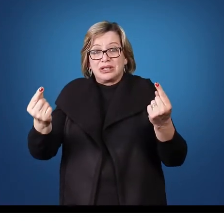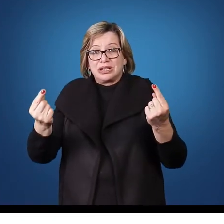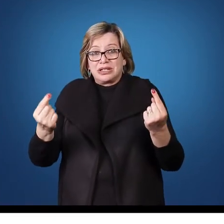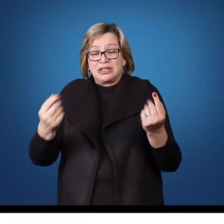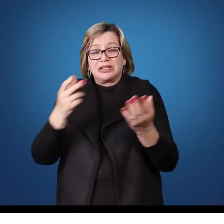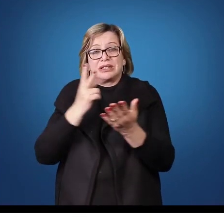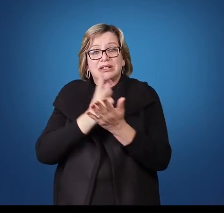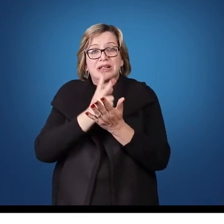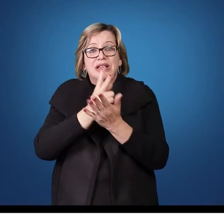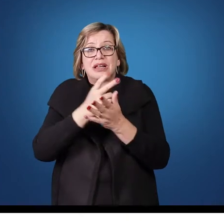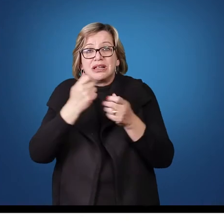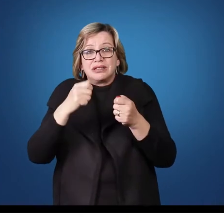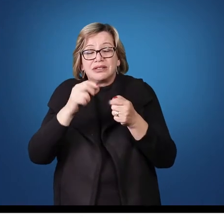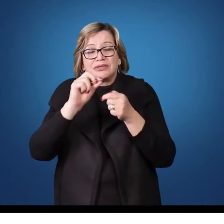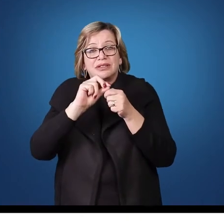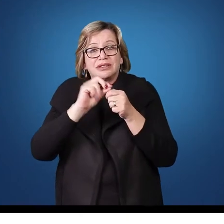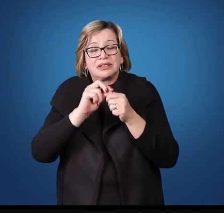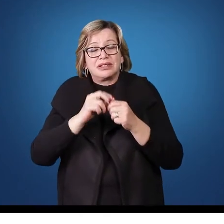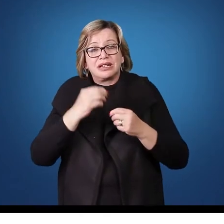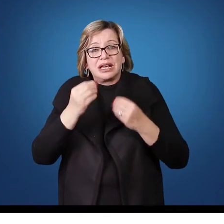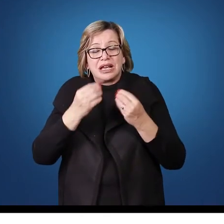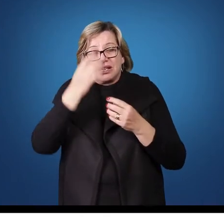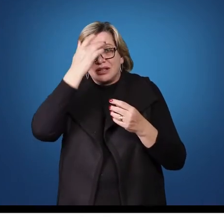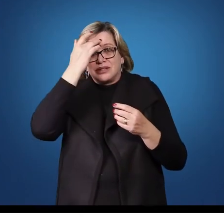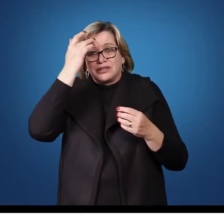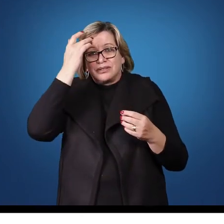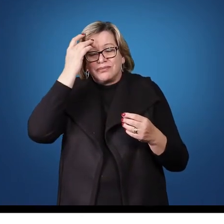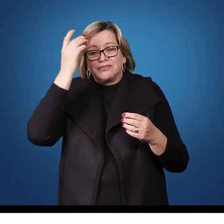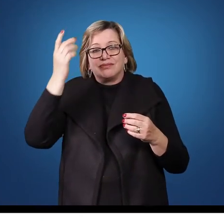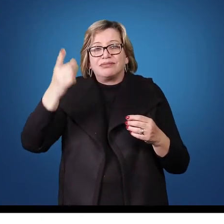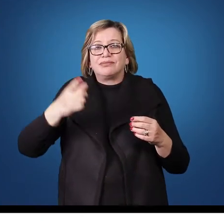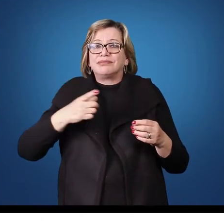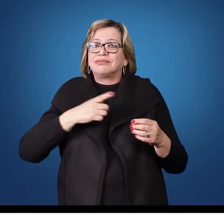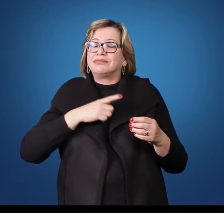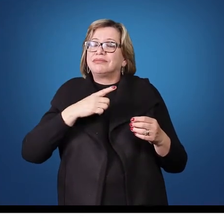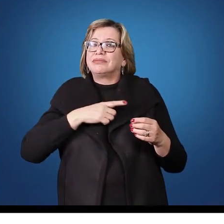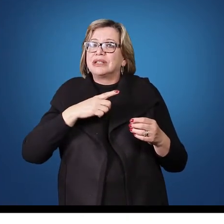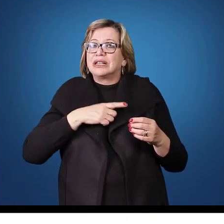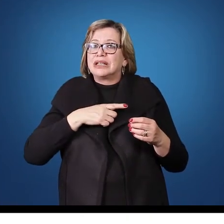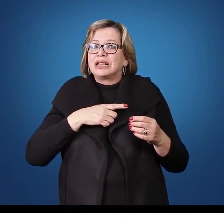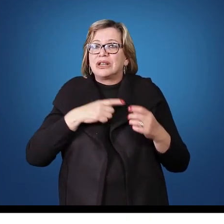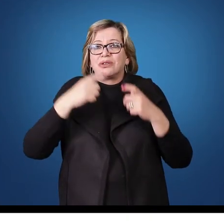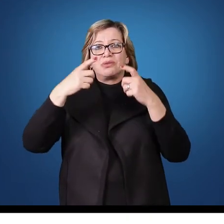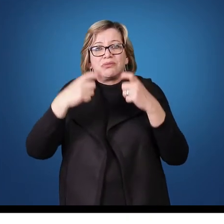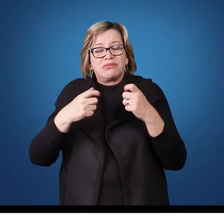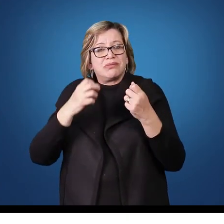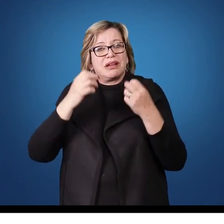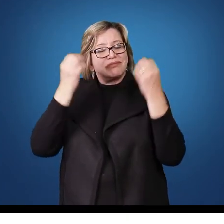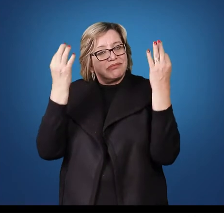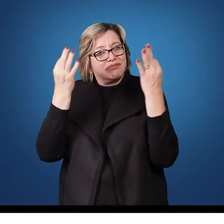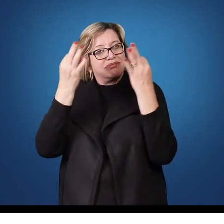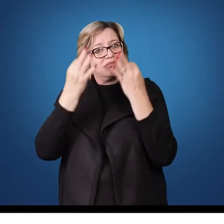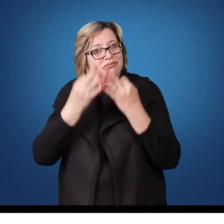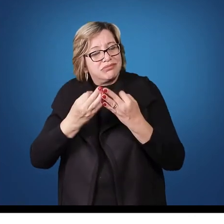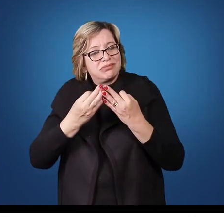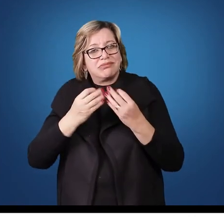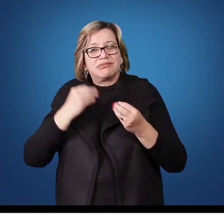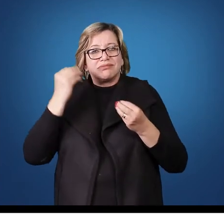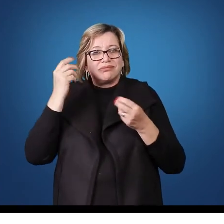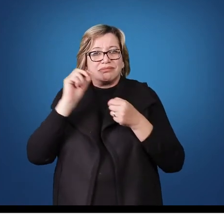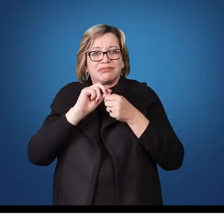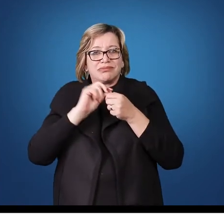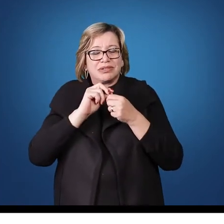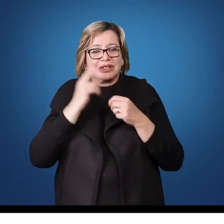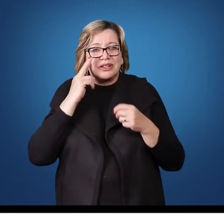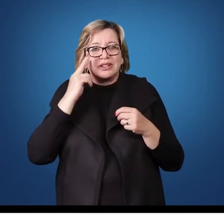manter a posição de rodízio e fazer com que a nossa levantadora mantenha uma posição mais adequada para esse levantamento aos nossos atacantes.